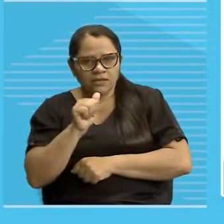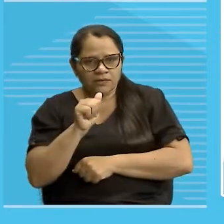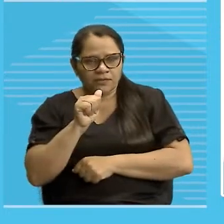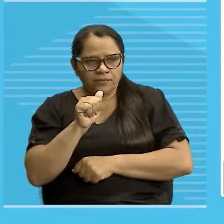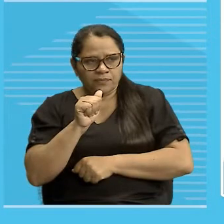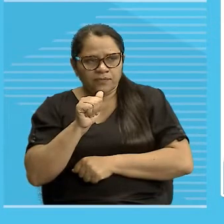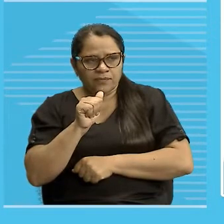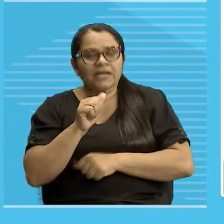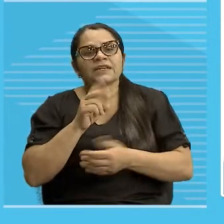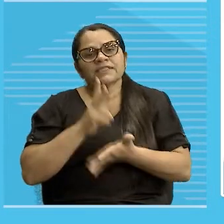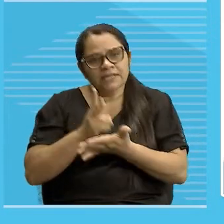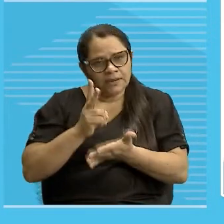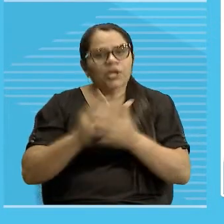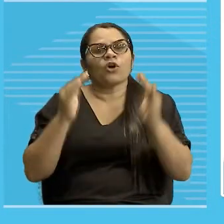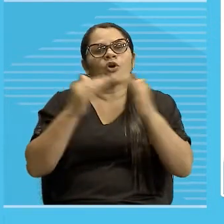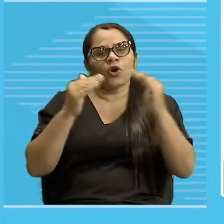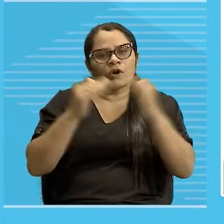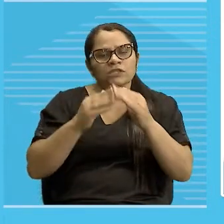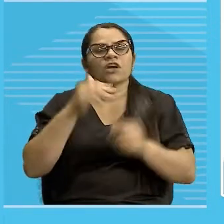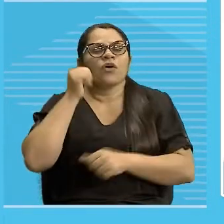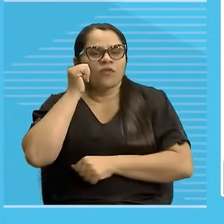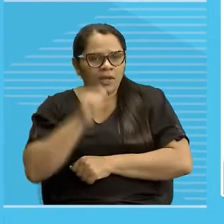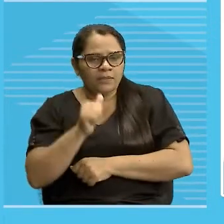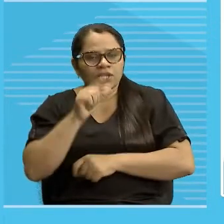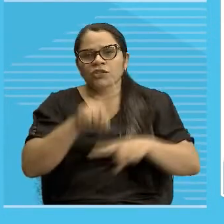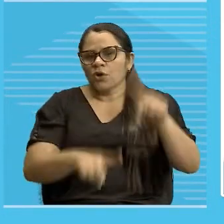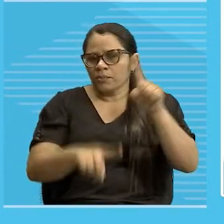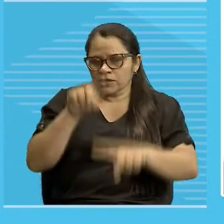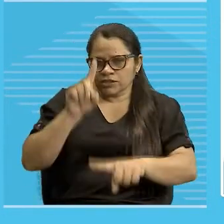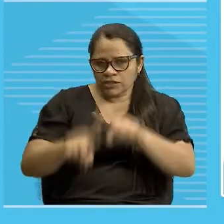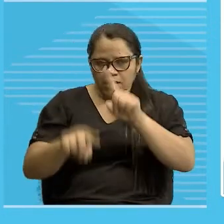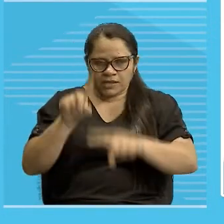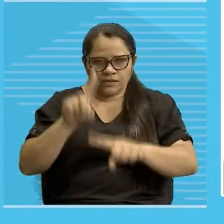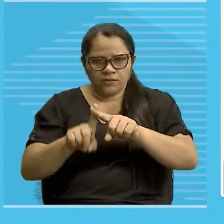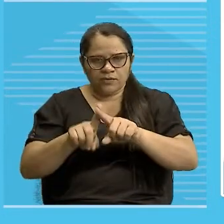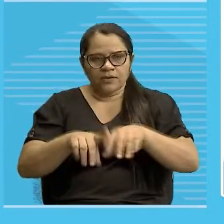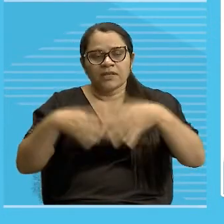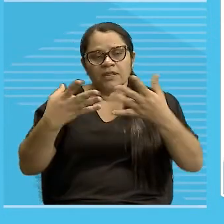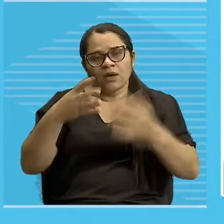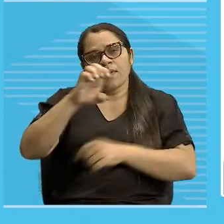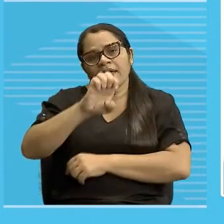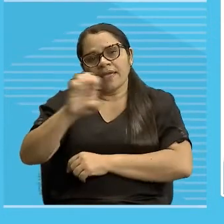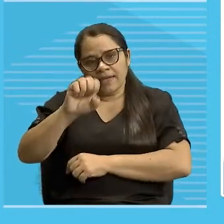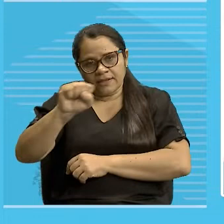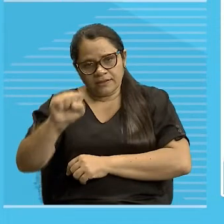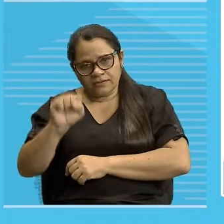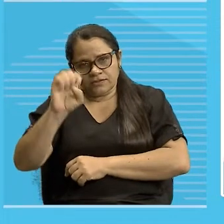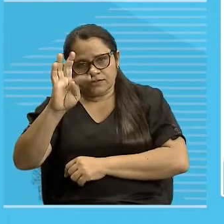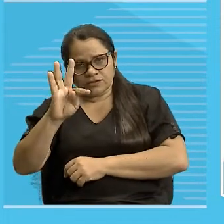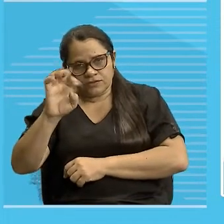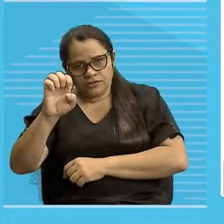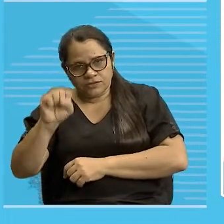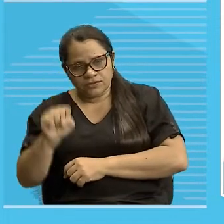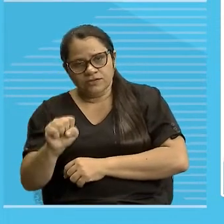ao feminino. E singular, jogou no plural? Esses eventos, olha aí, ó.